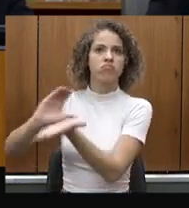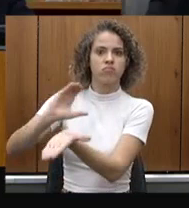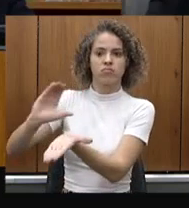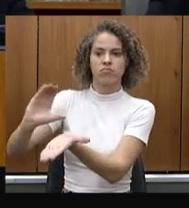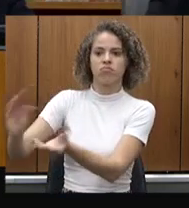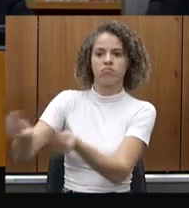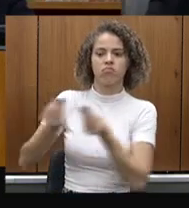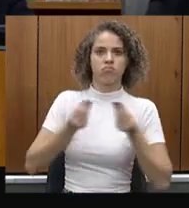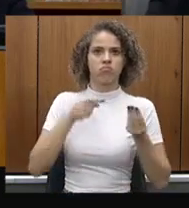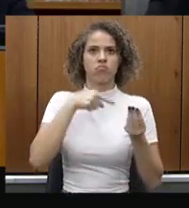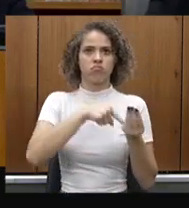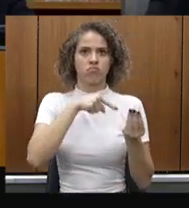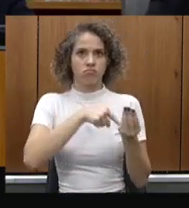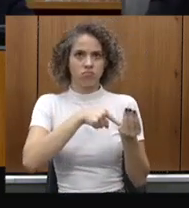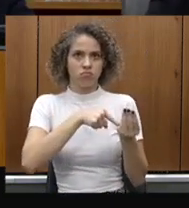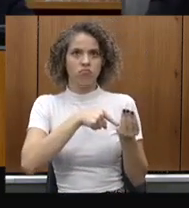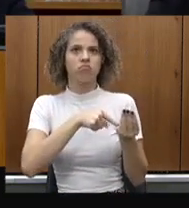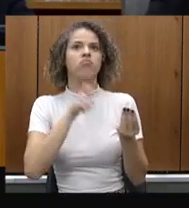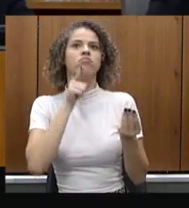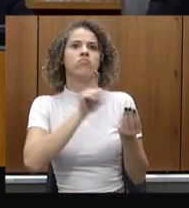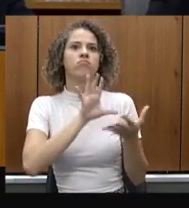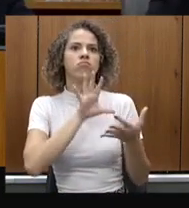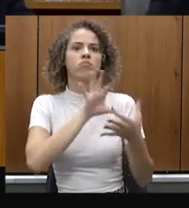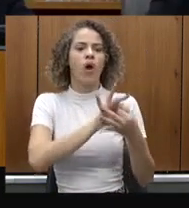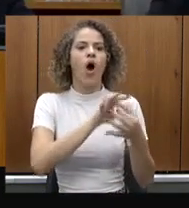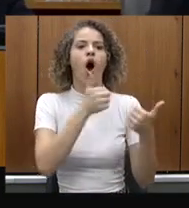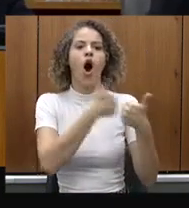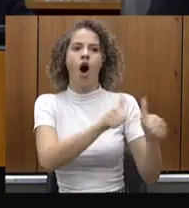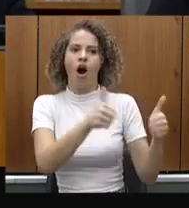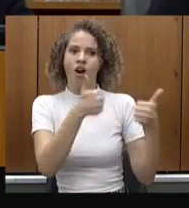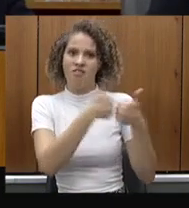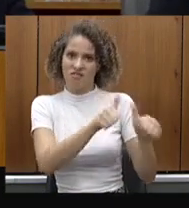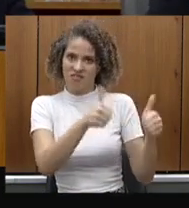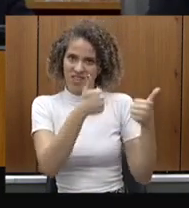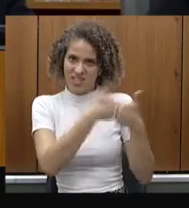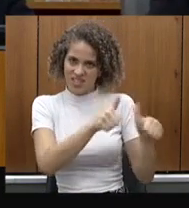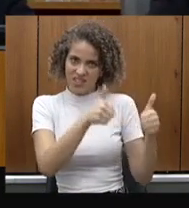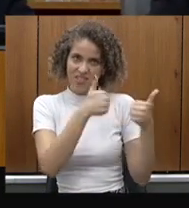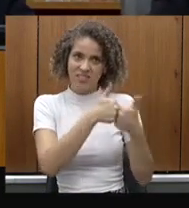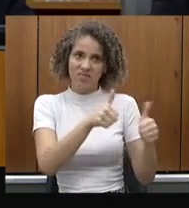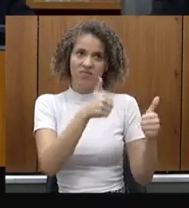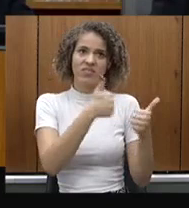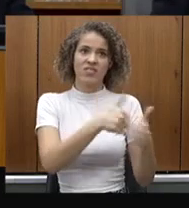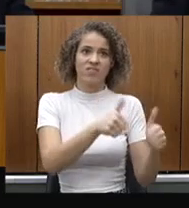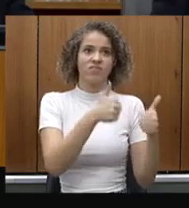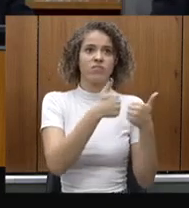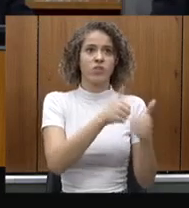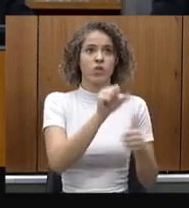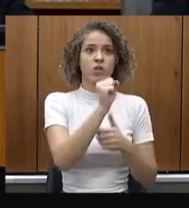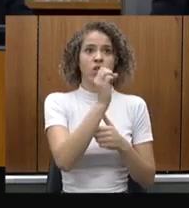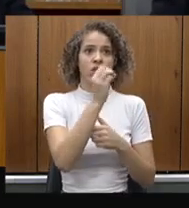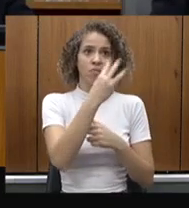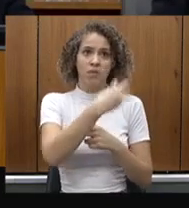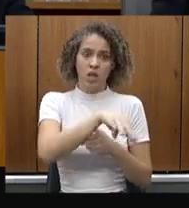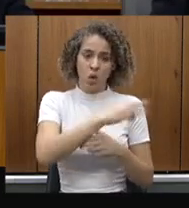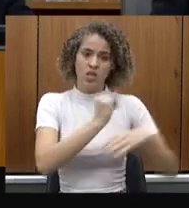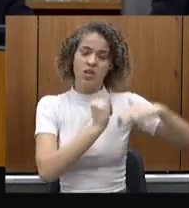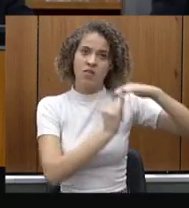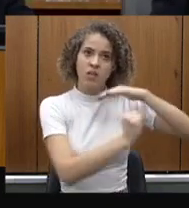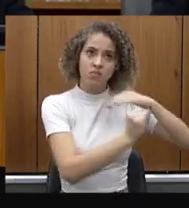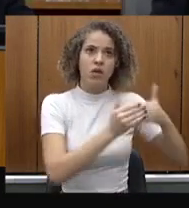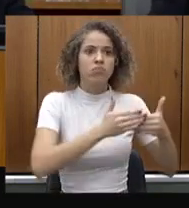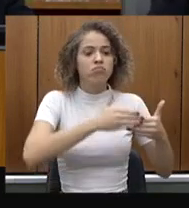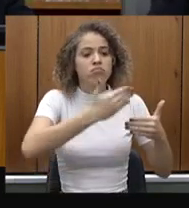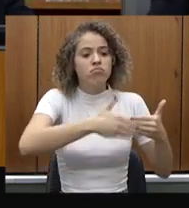para poder fazer a aquisição desses micro-ônibus. Então, cerca de 80 milhões de reais. E, ano que vem, abriremos ainda para os